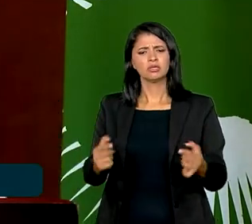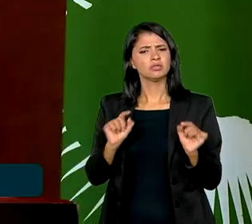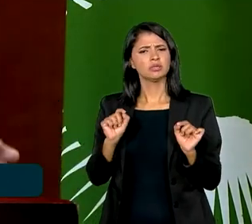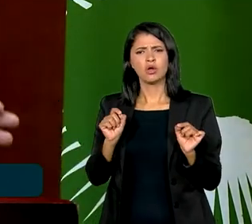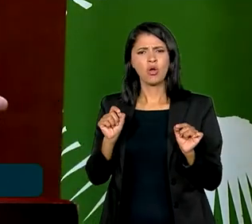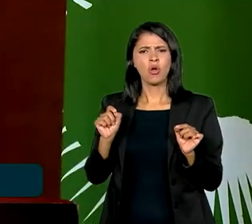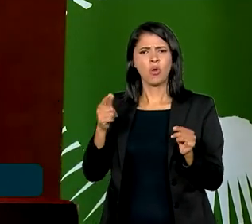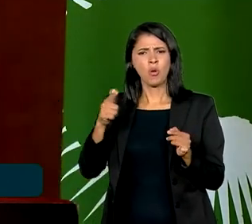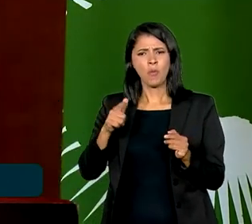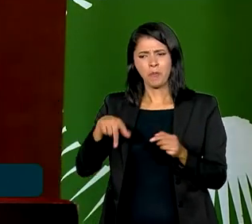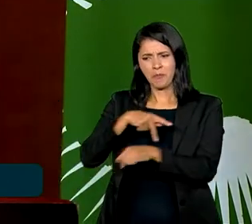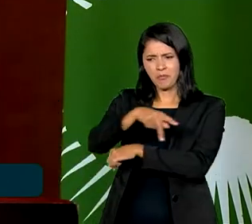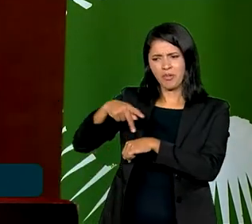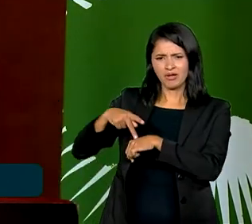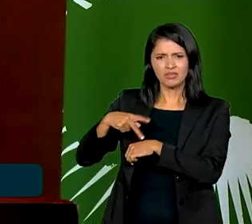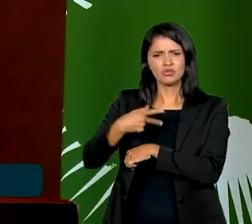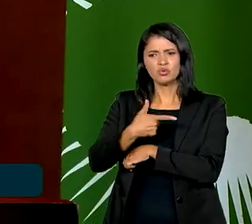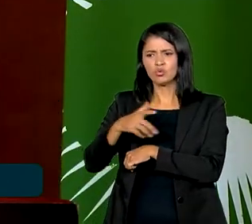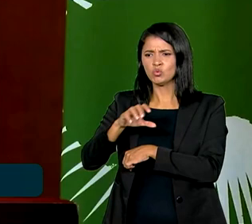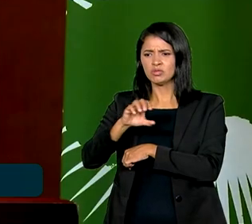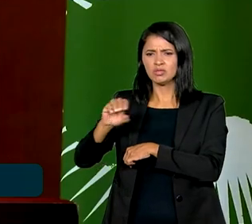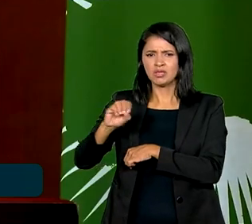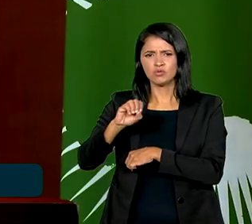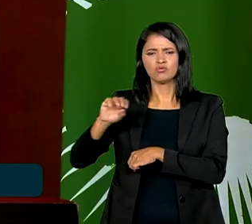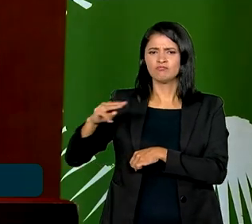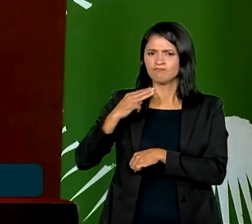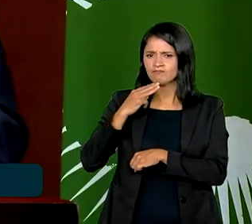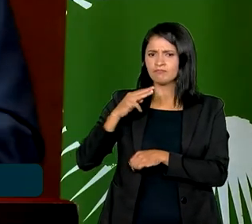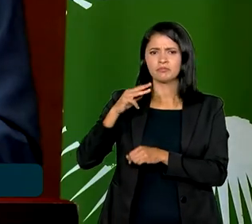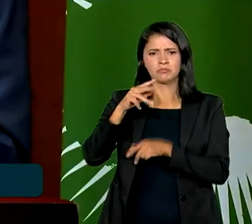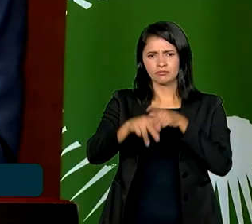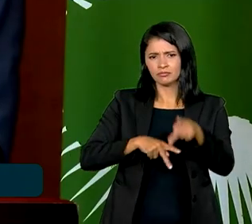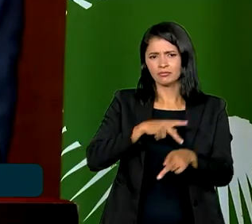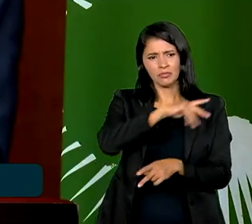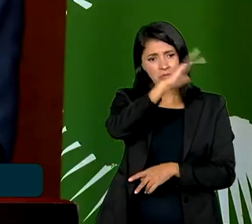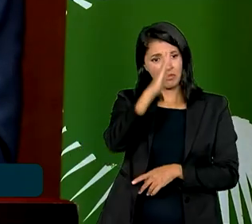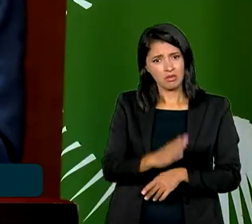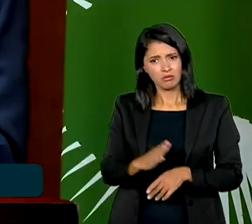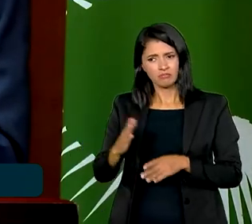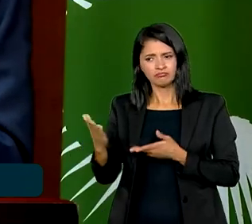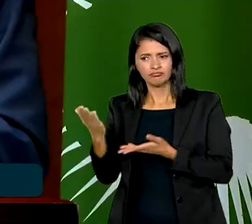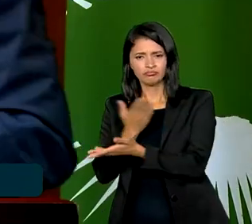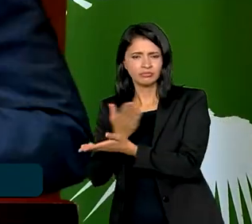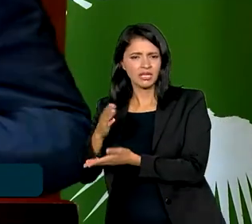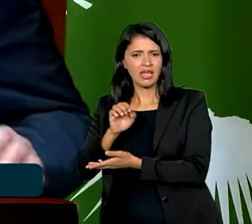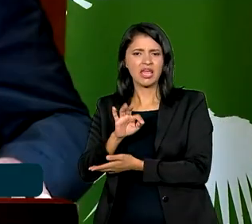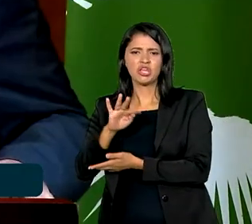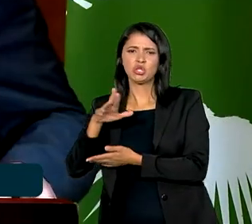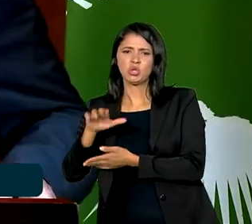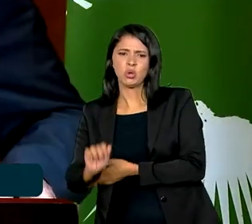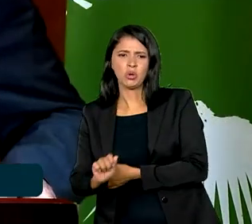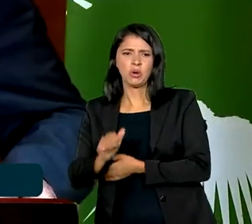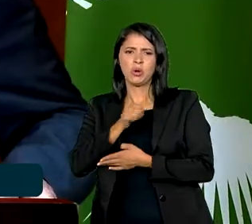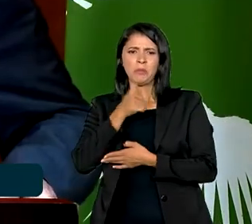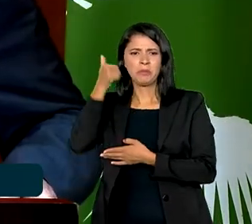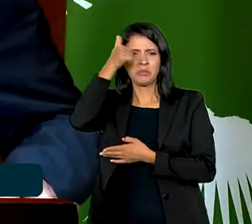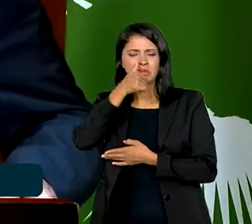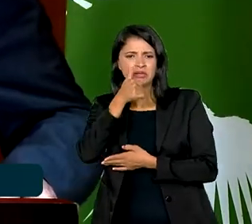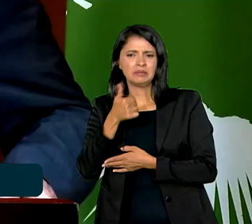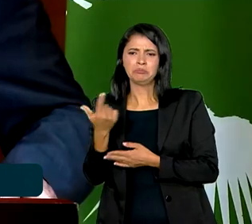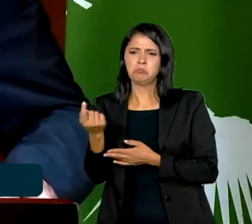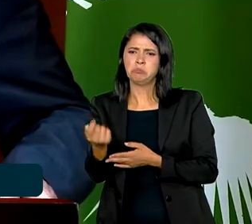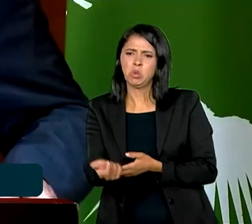Um país de 200 milhões de habitantes como o Brasil, tem relações com a Etiópia de 126 milhões